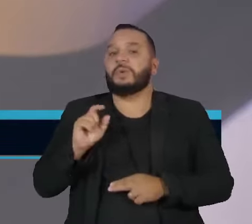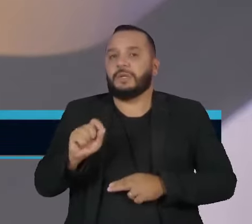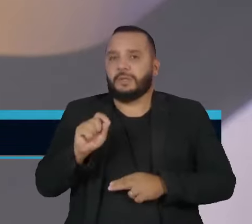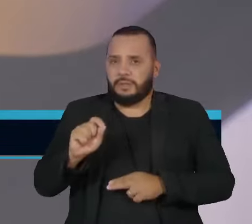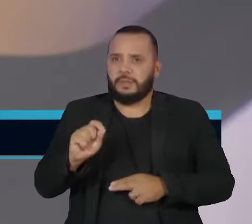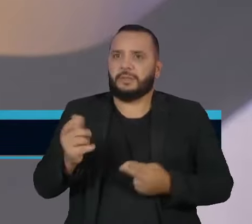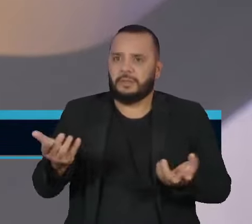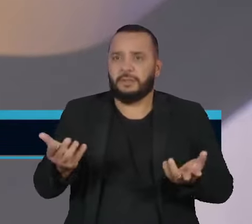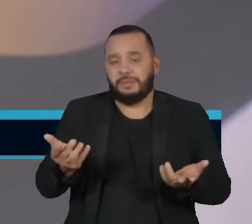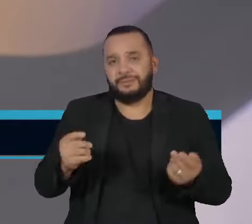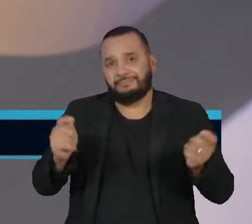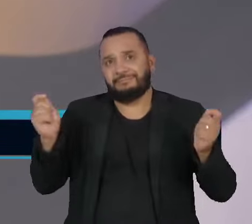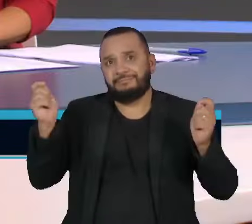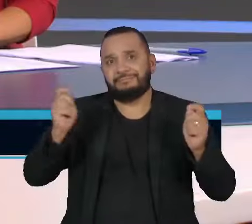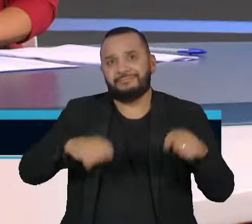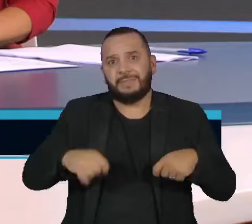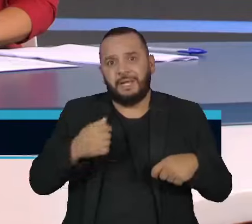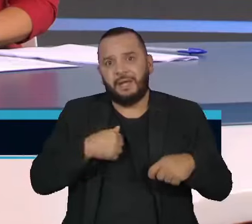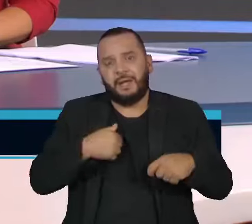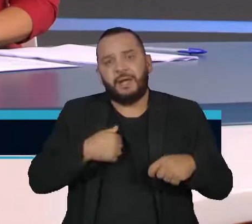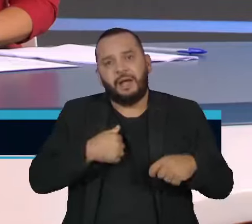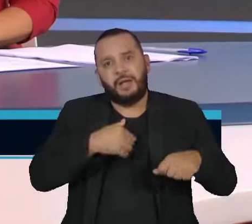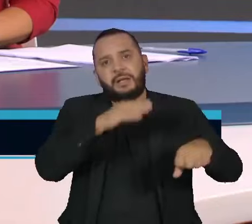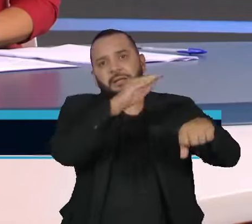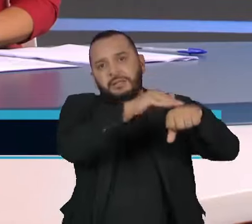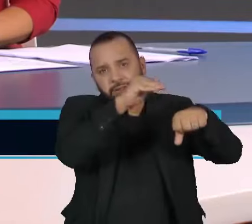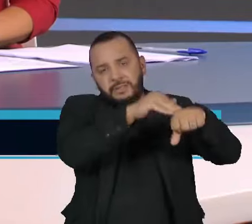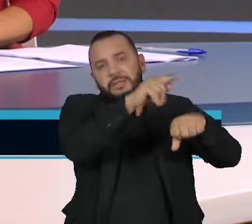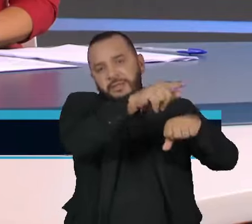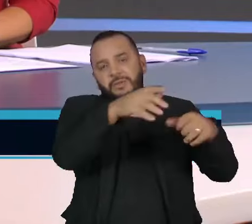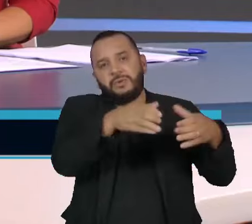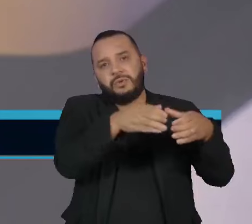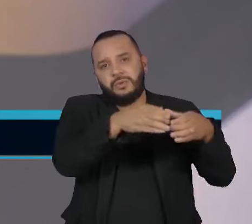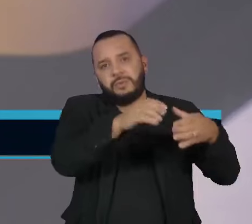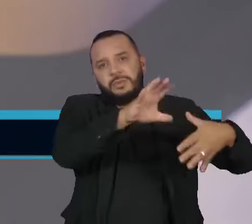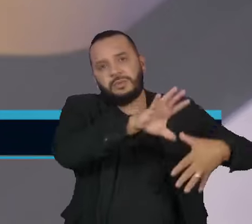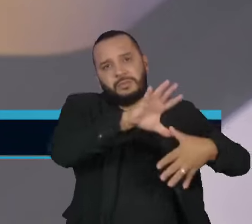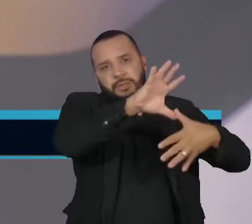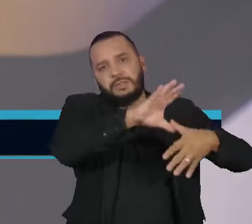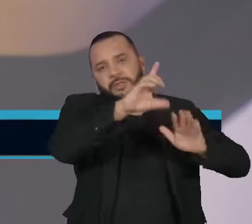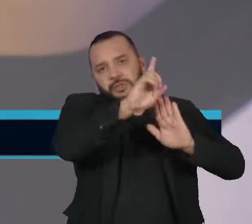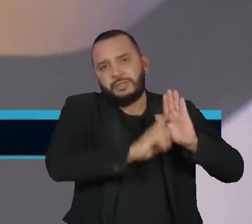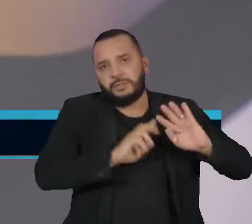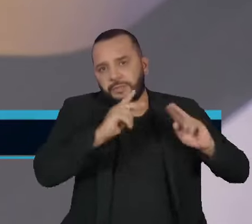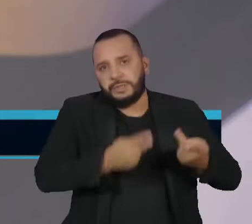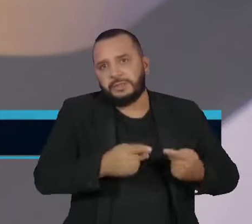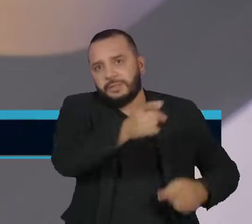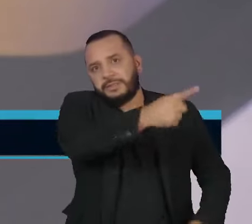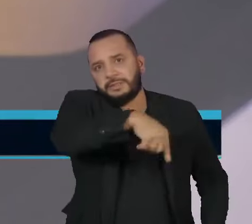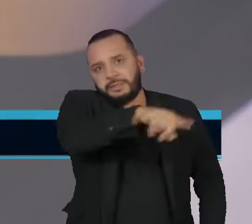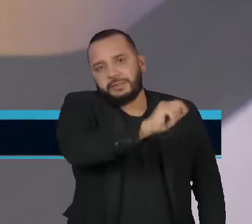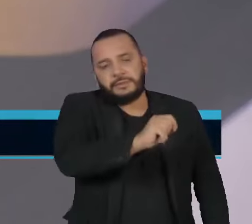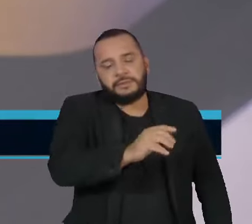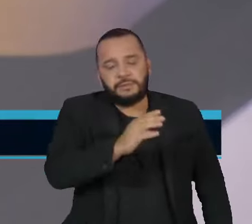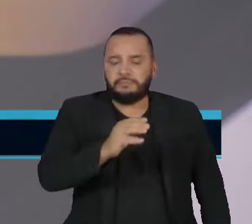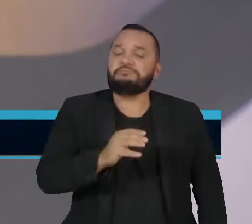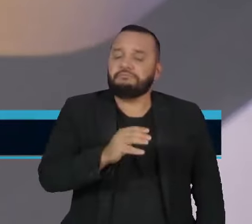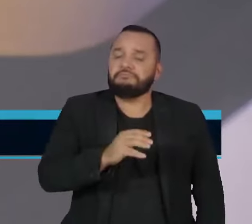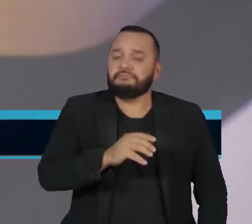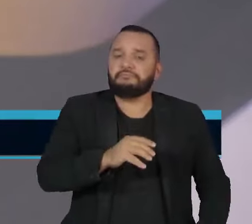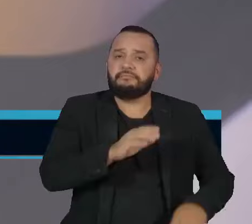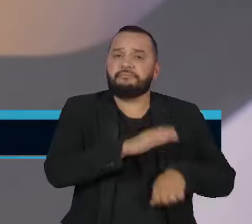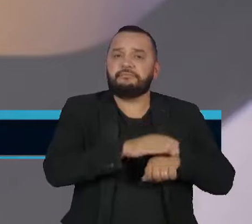que foi possível acessar essa Corte Interamericana. Ela já é, vamos dizer assim, então, o órgão que vai